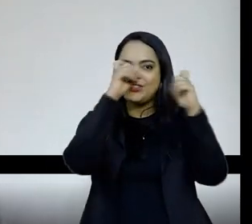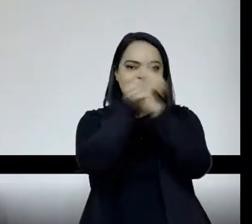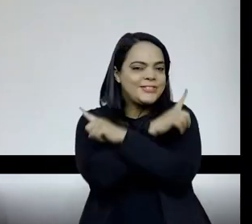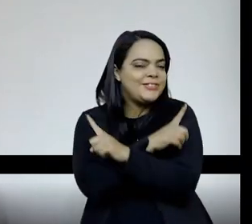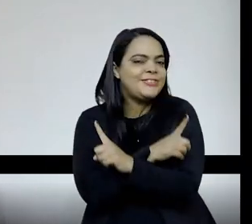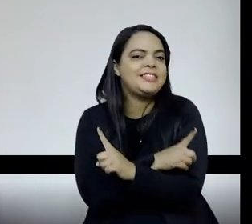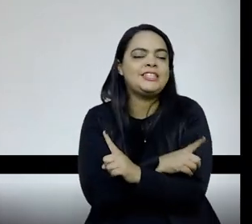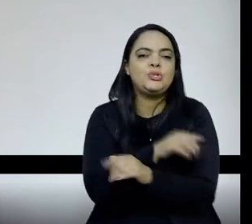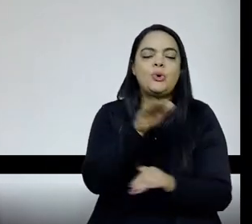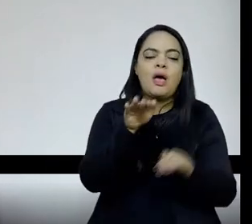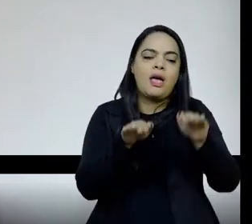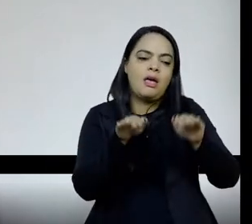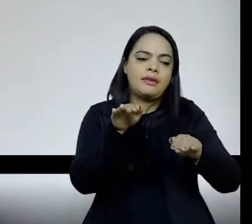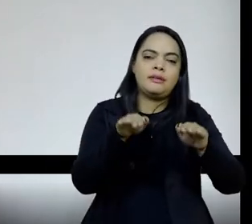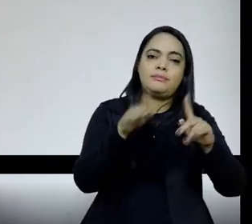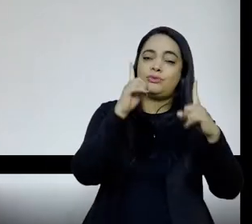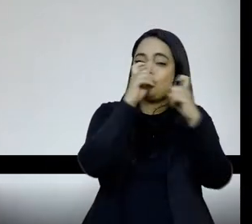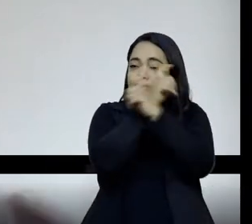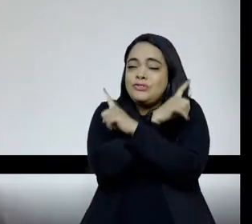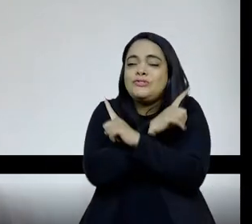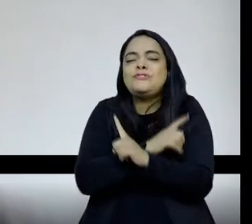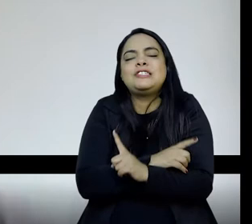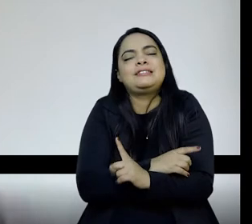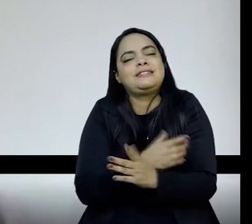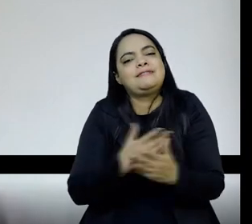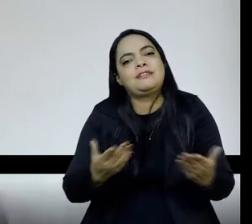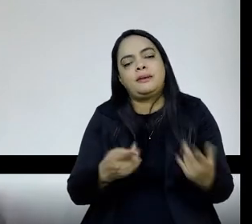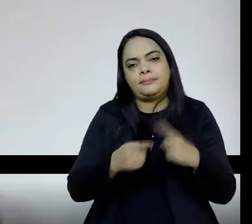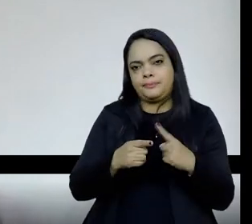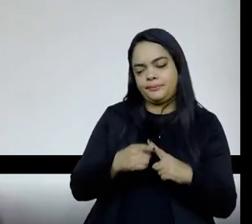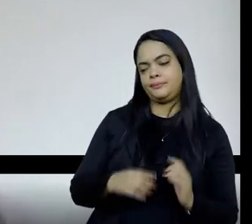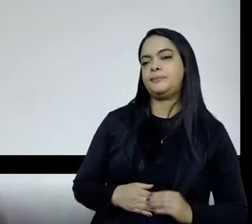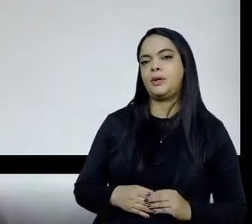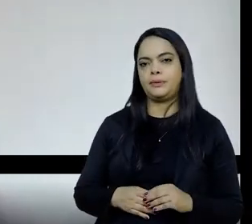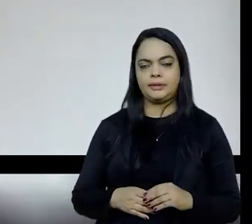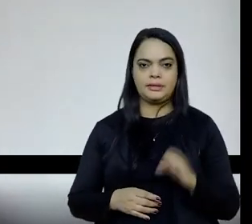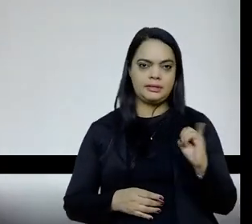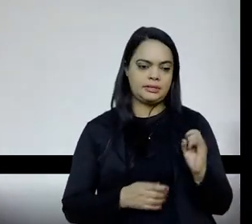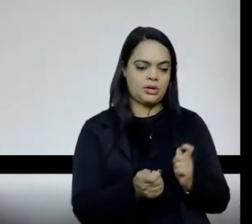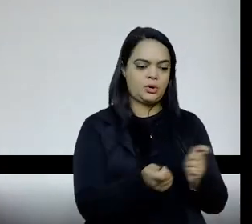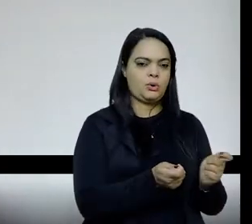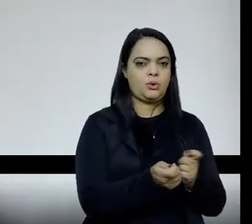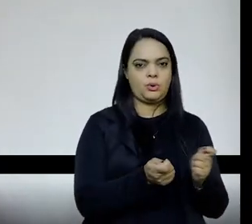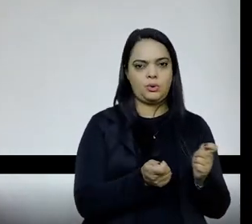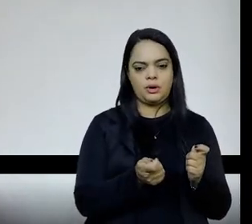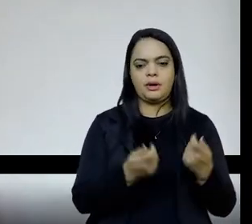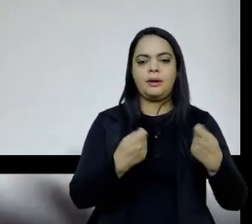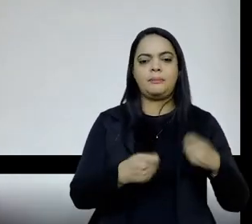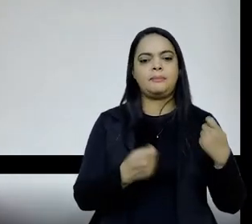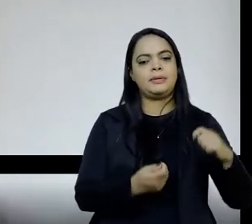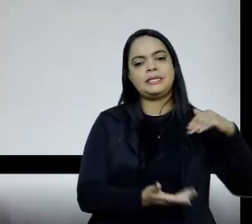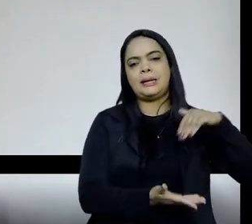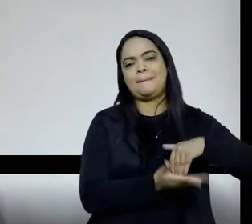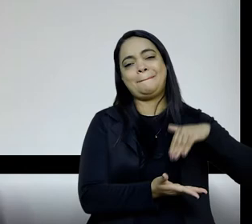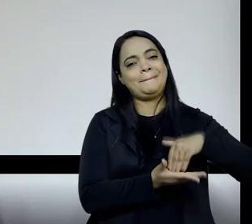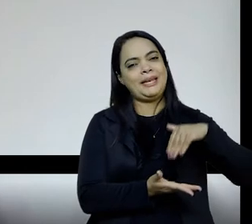o justo equilíbrio, porque, veja, se é para a gente controlar, o mínimo de GTs possível